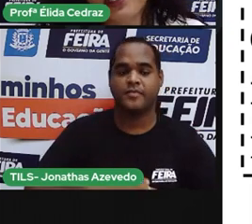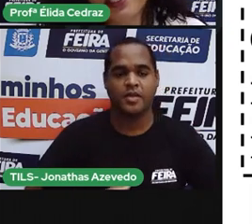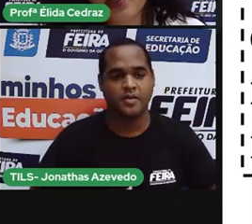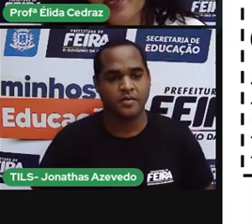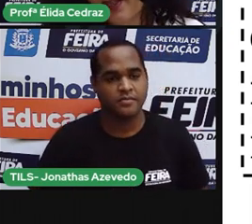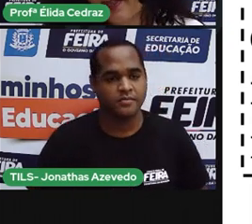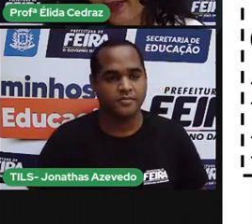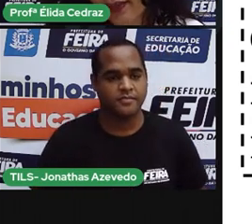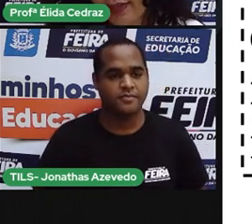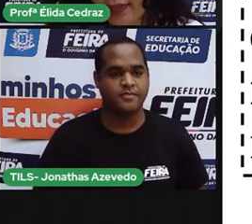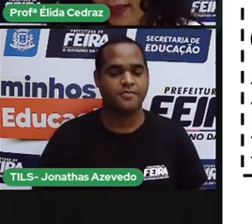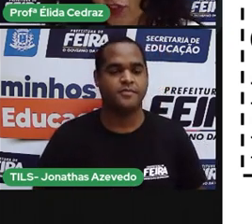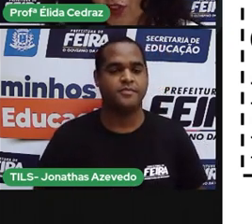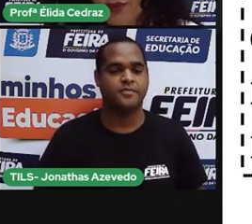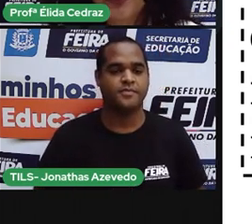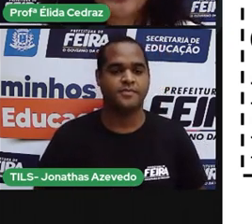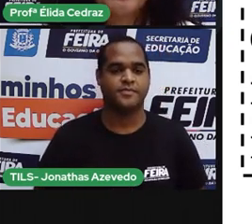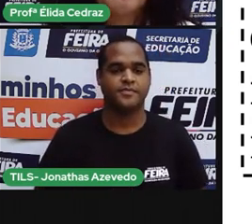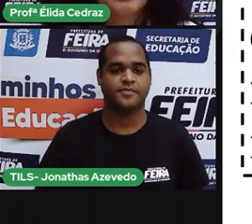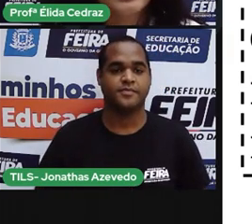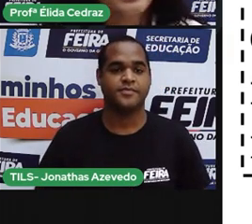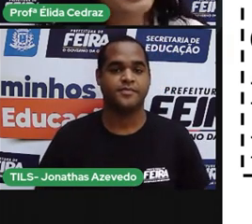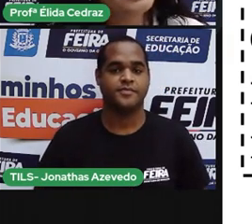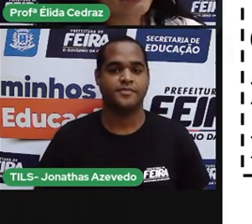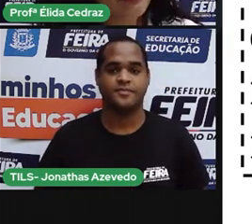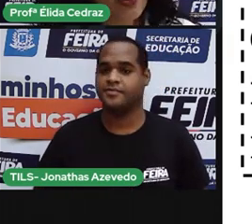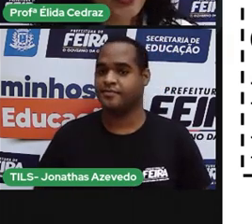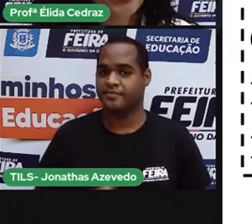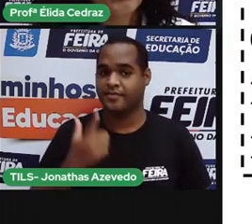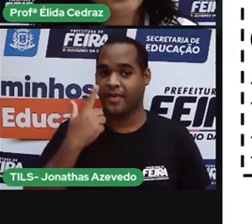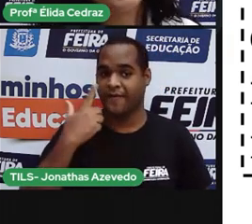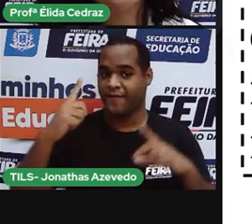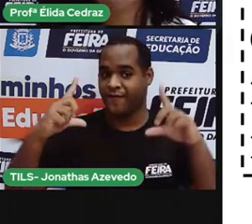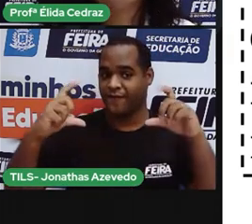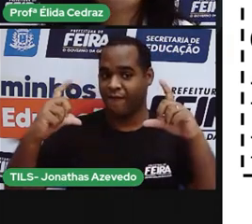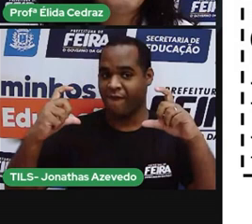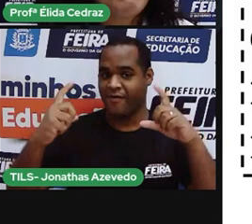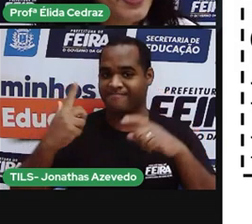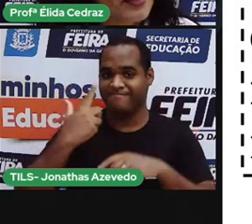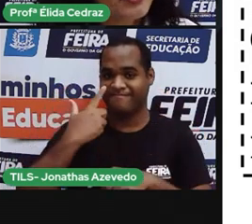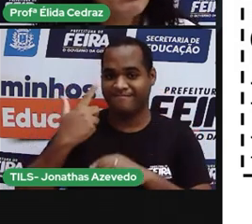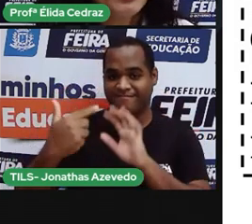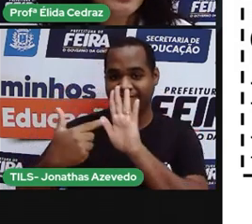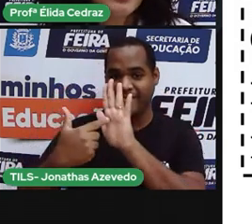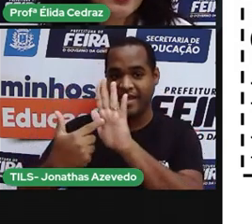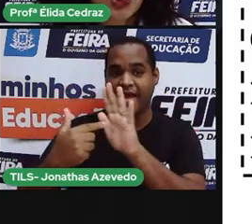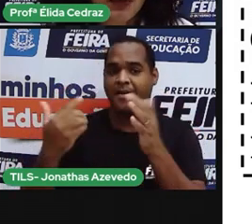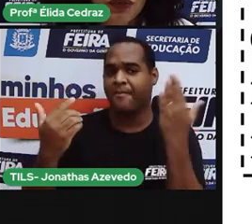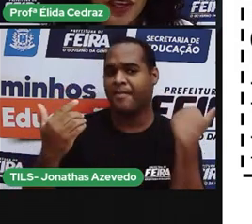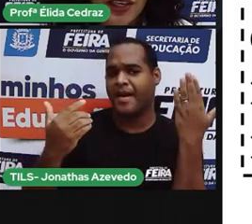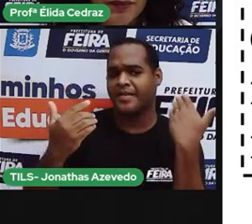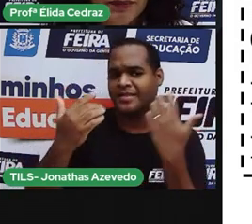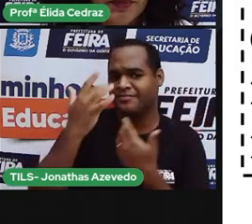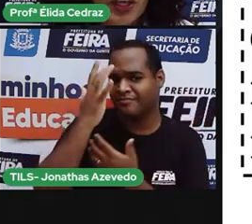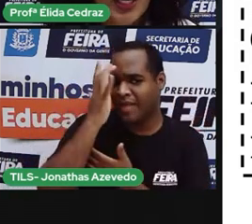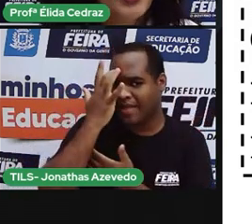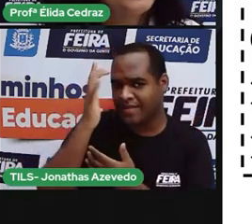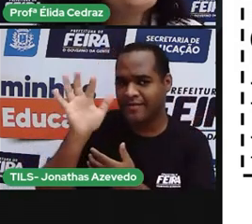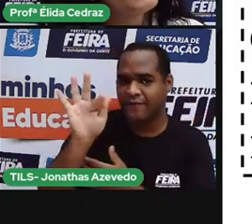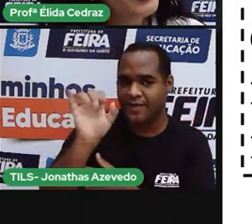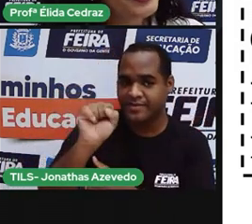1937. Essa foto é de um dos primeiros micareta de feira.